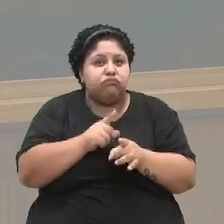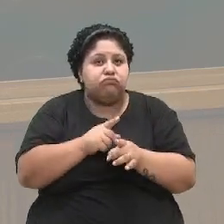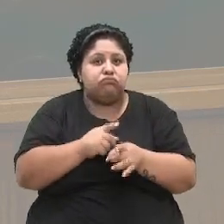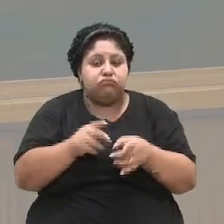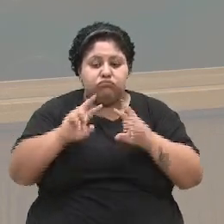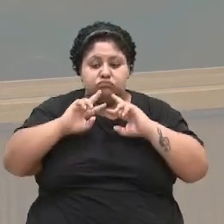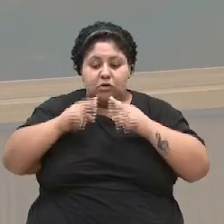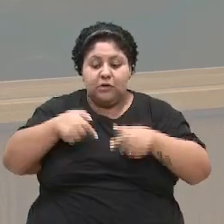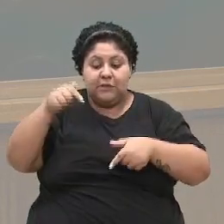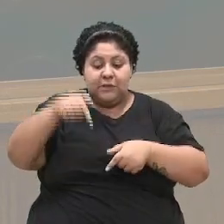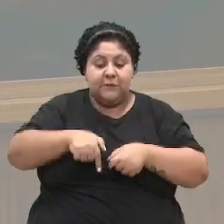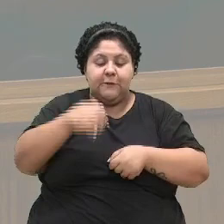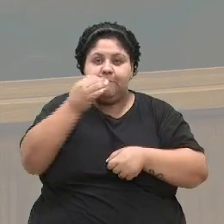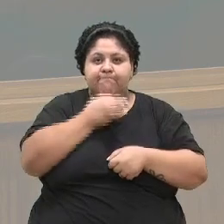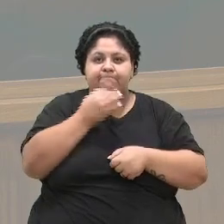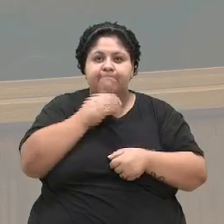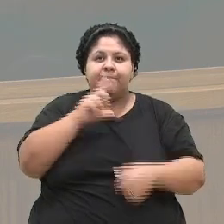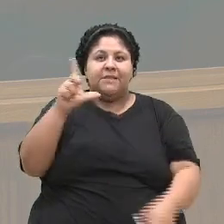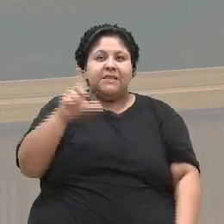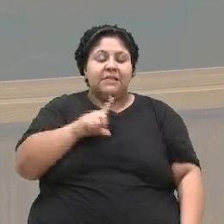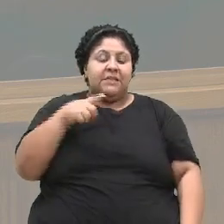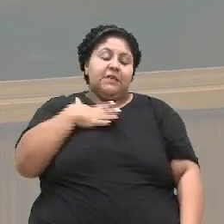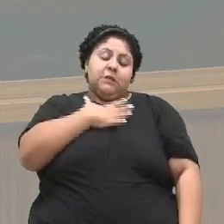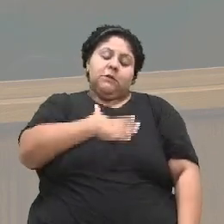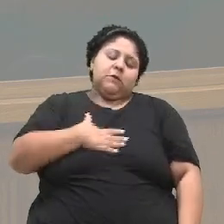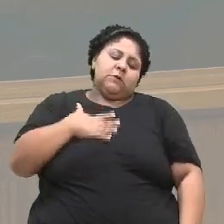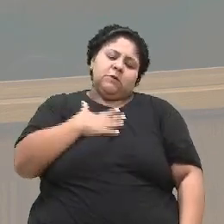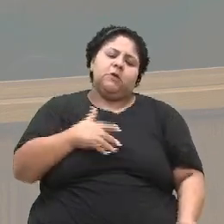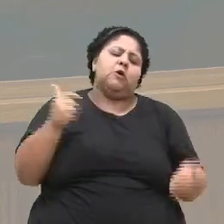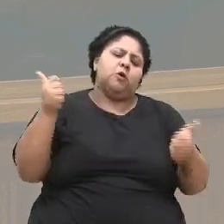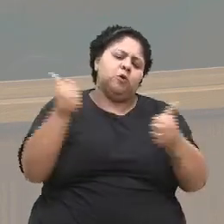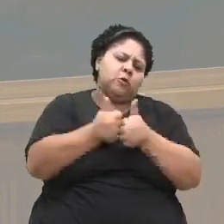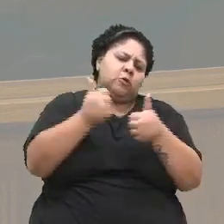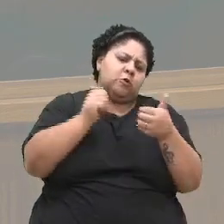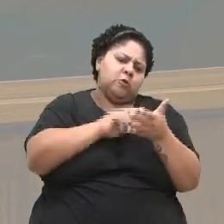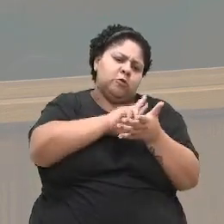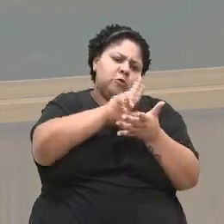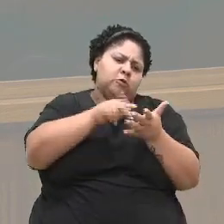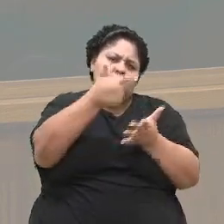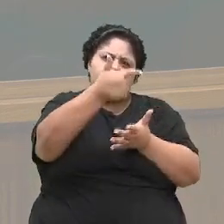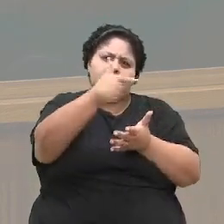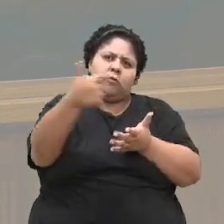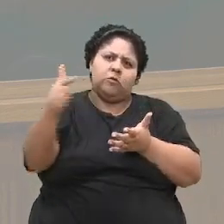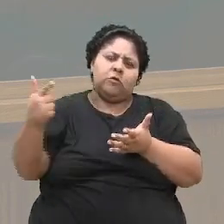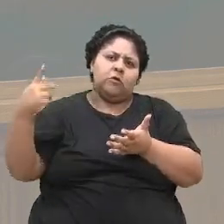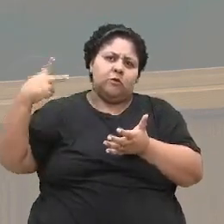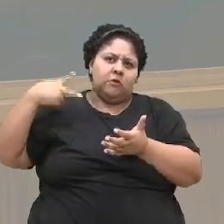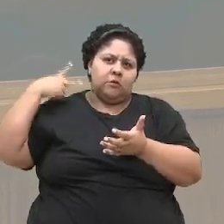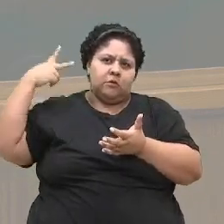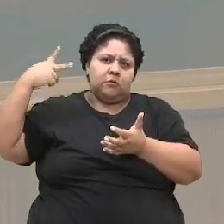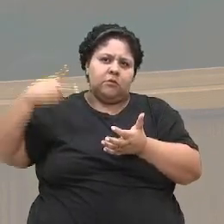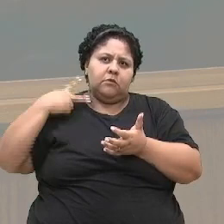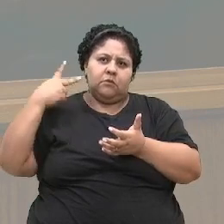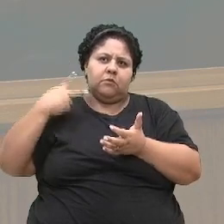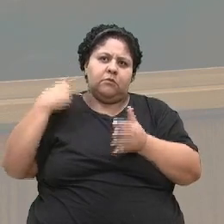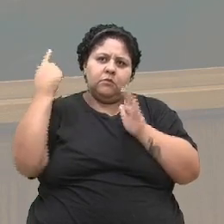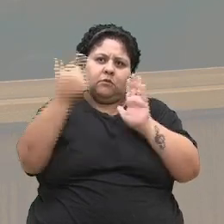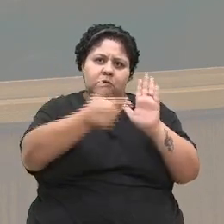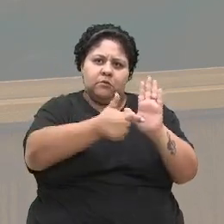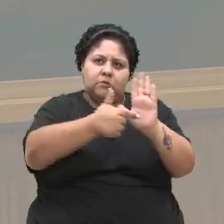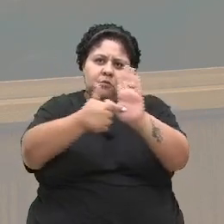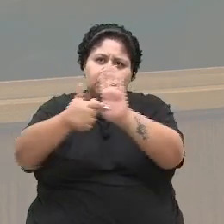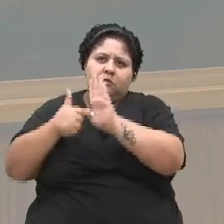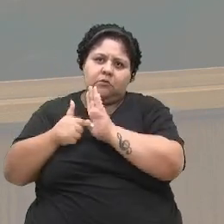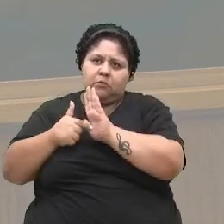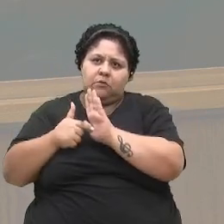nossa cidade, e eu tenho, assim, o prazer, junto com vários outros vereadores e vereadoras, a apresentar esse título